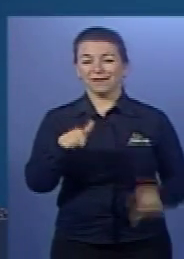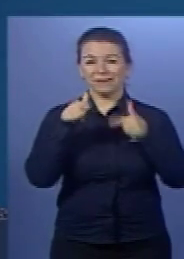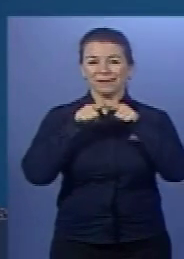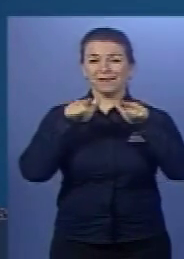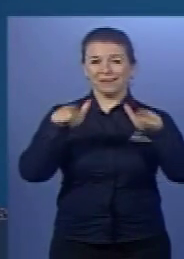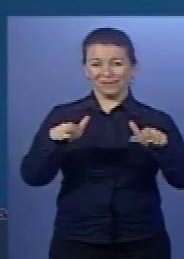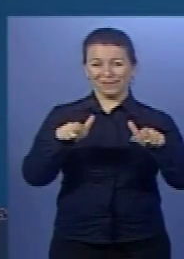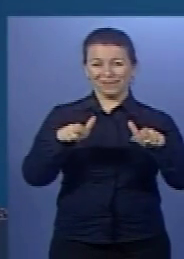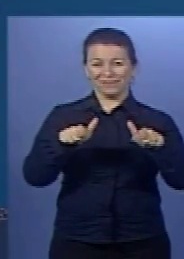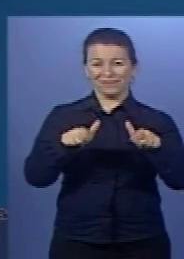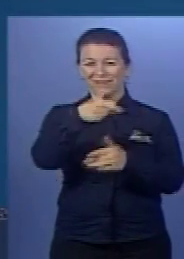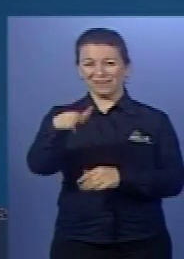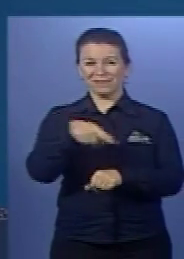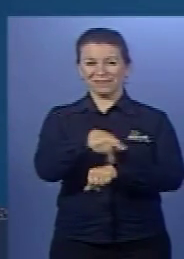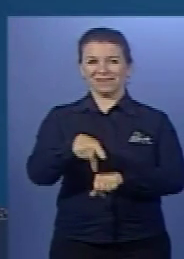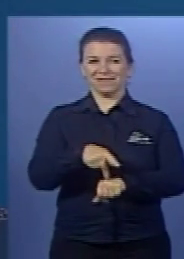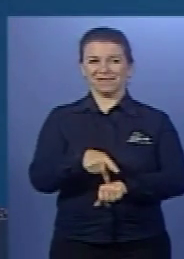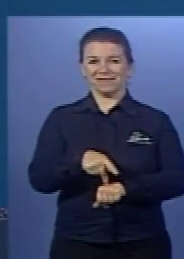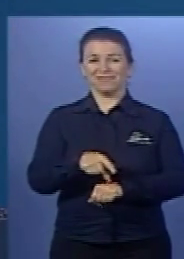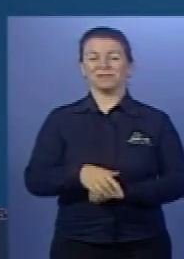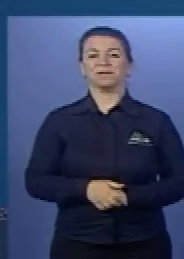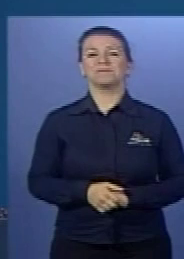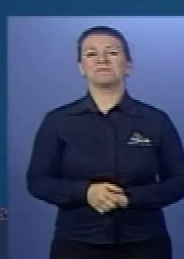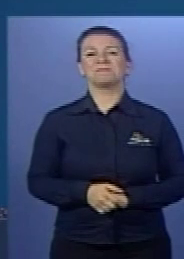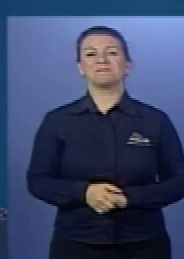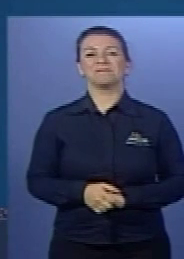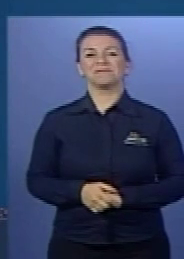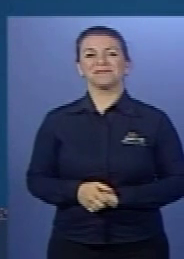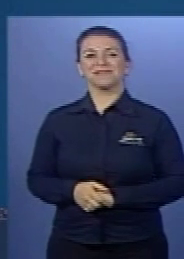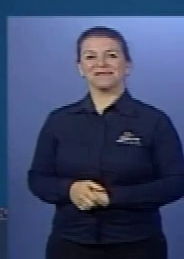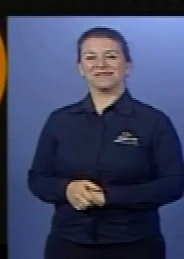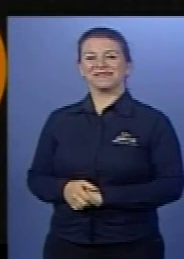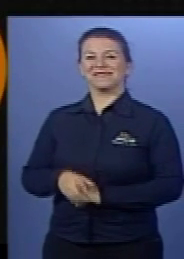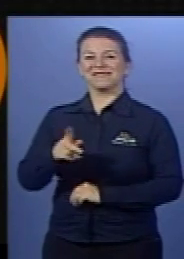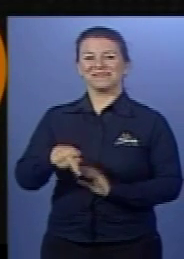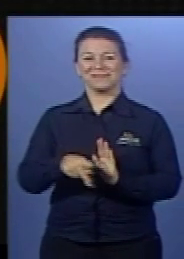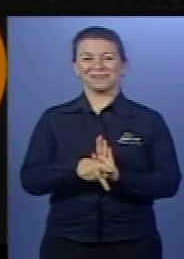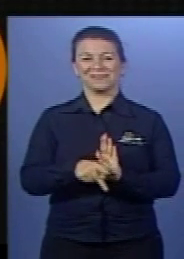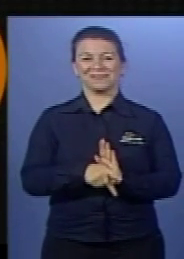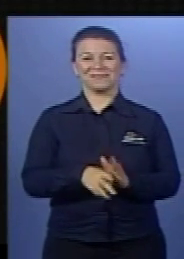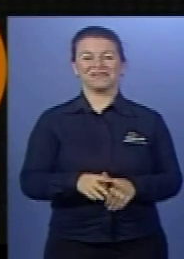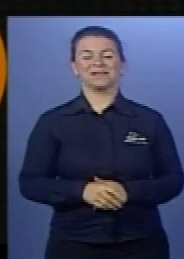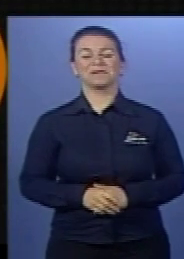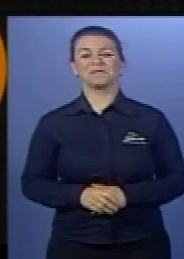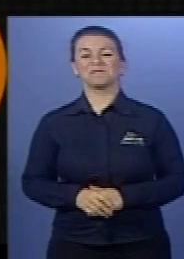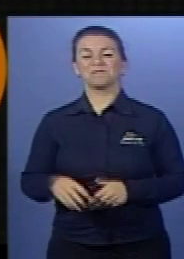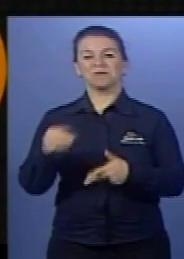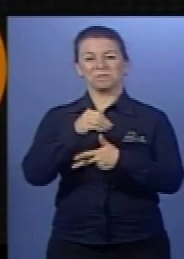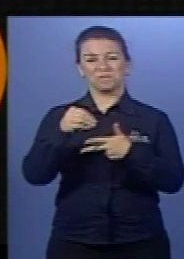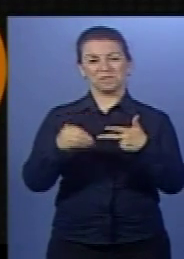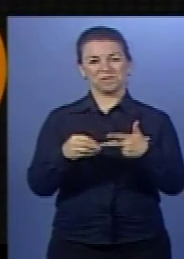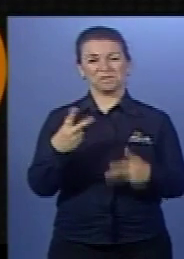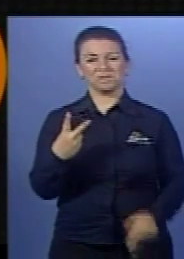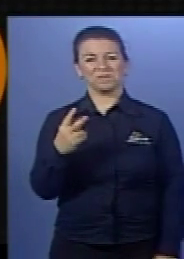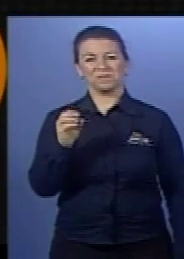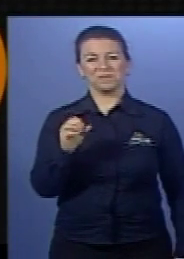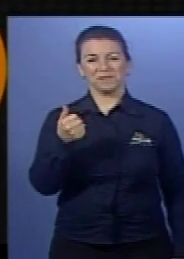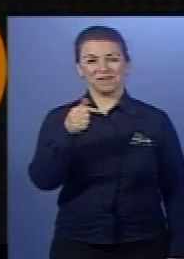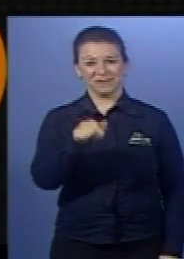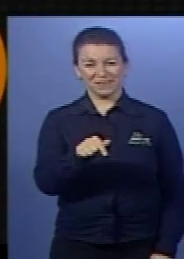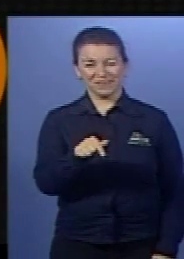fazendo dobrada com o professor... Então tá bom. Beleza? Aí veja, Enem 2015, questão 72.